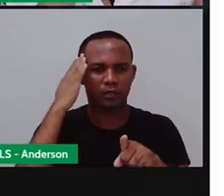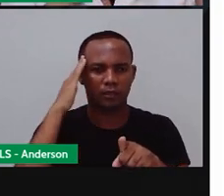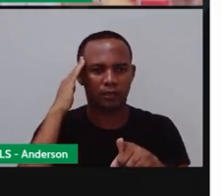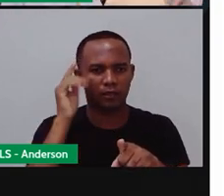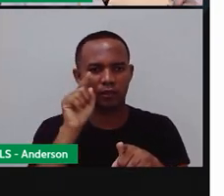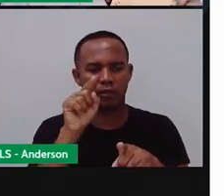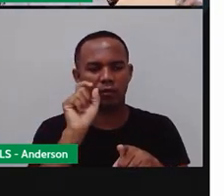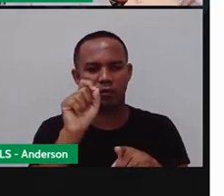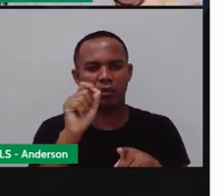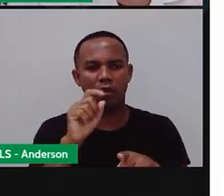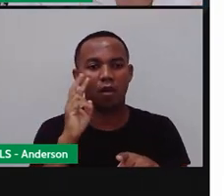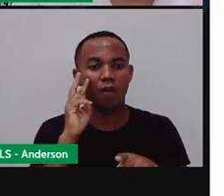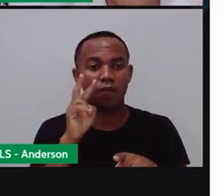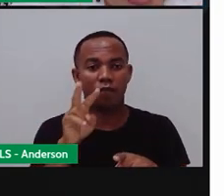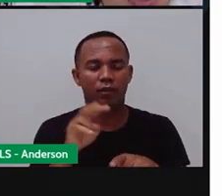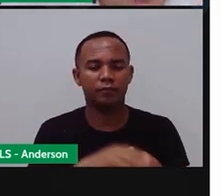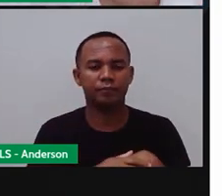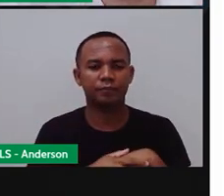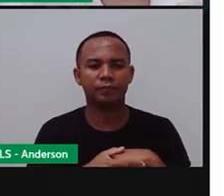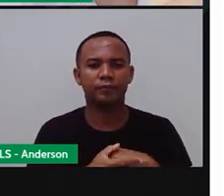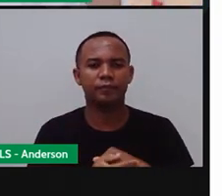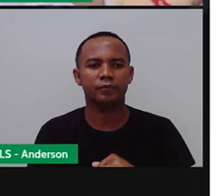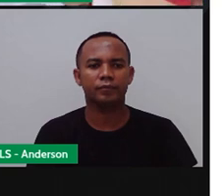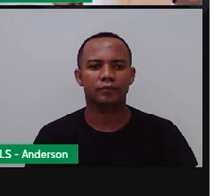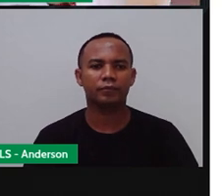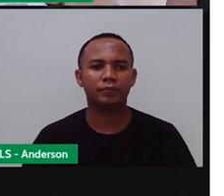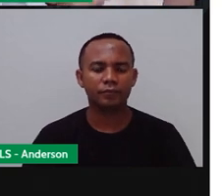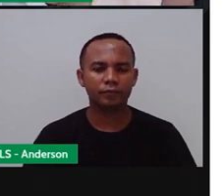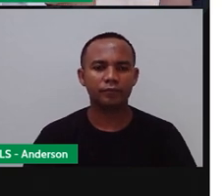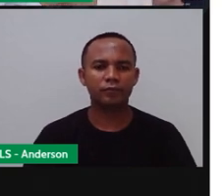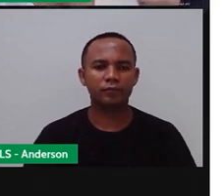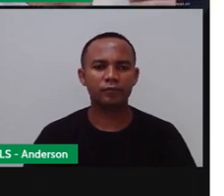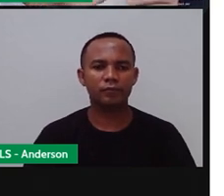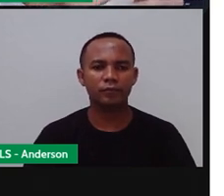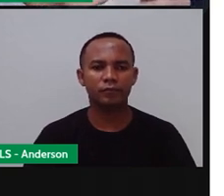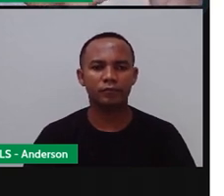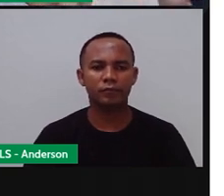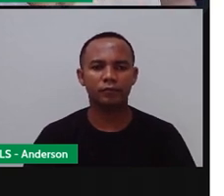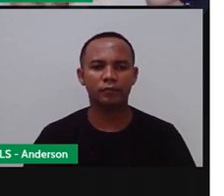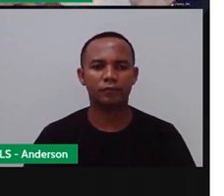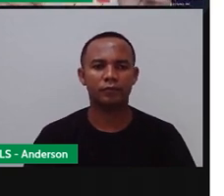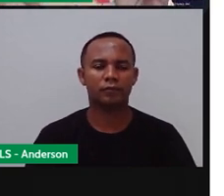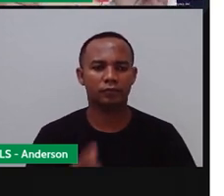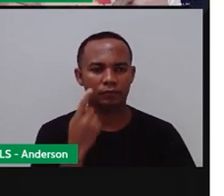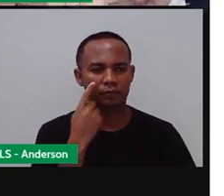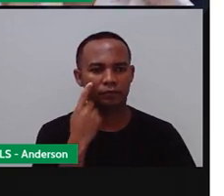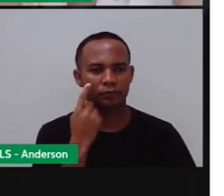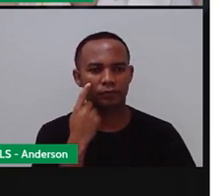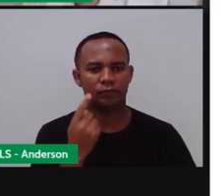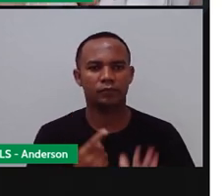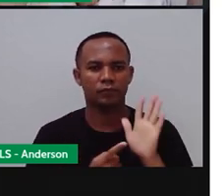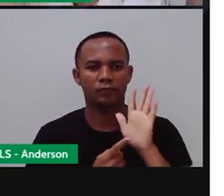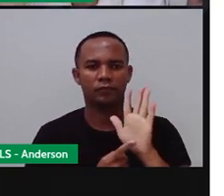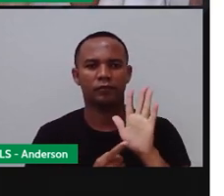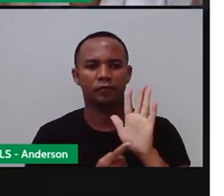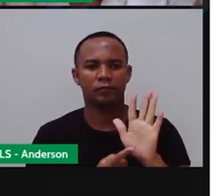trouxe. Lembra que a gente fez esse reloginho? Pronto. Aproveito até aqui pra vocês, olha.